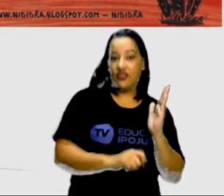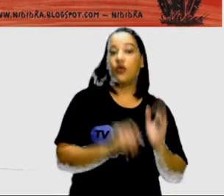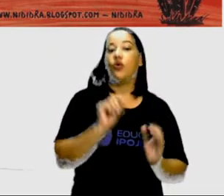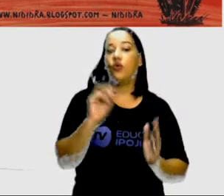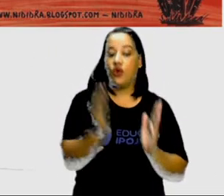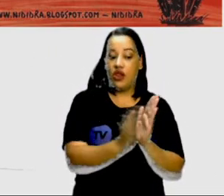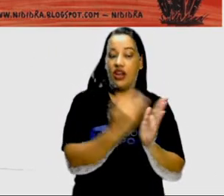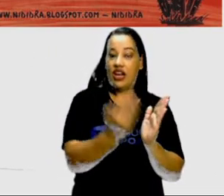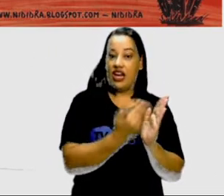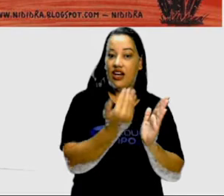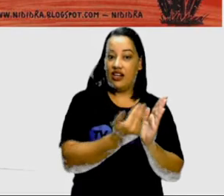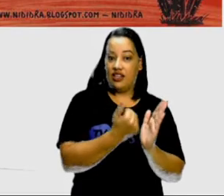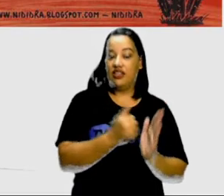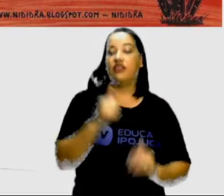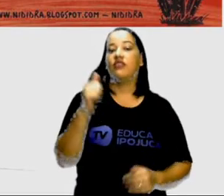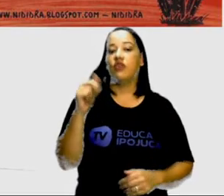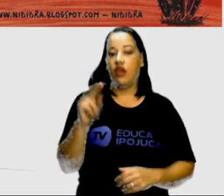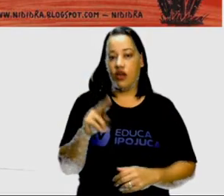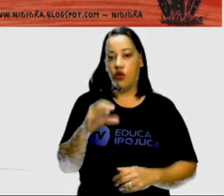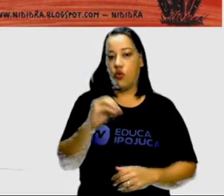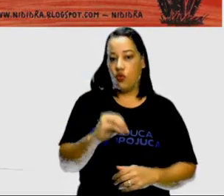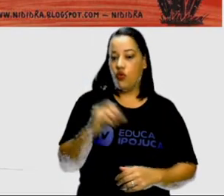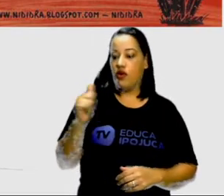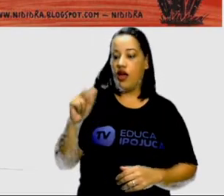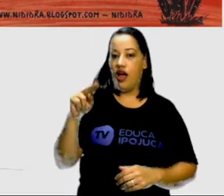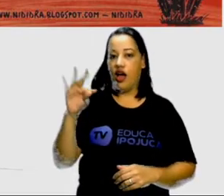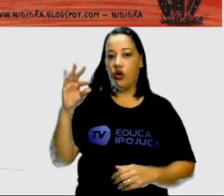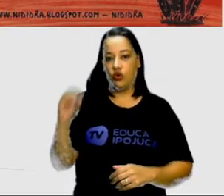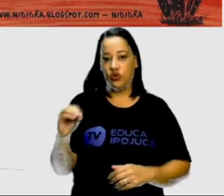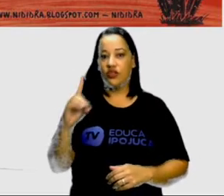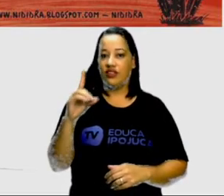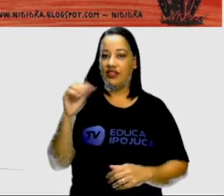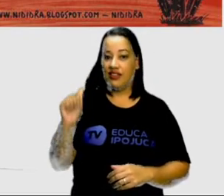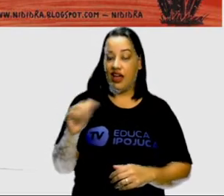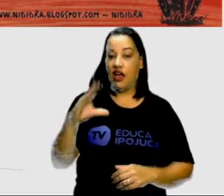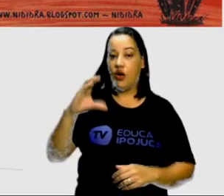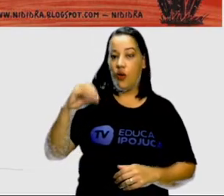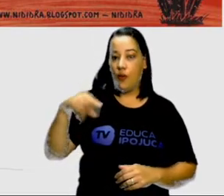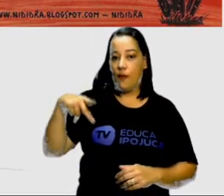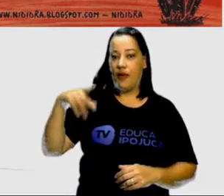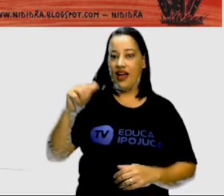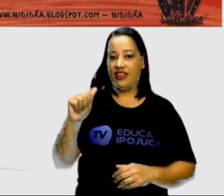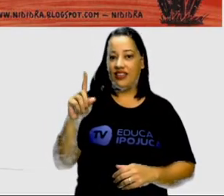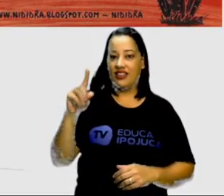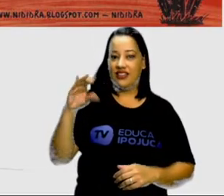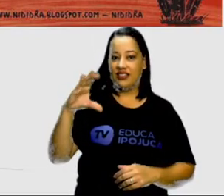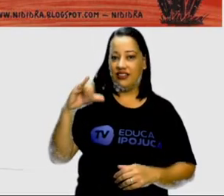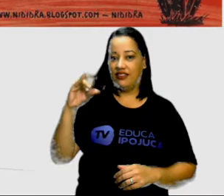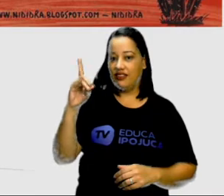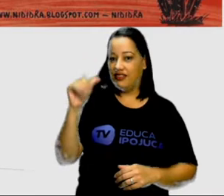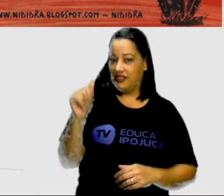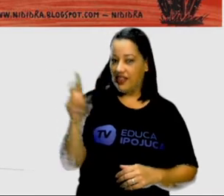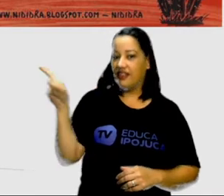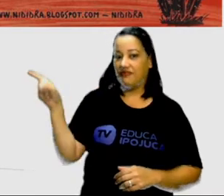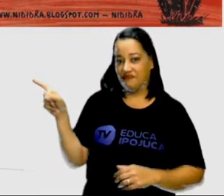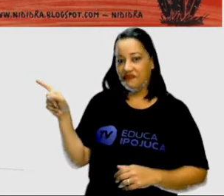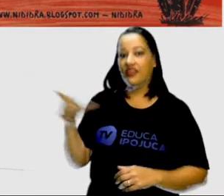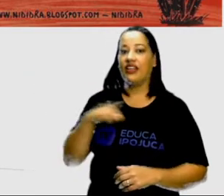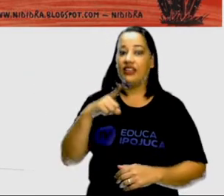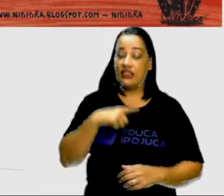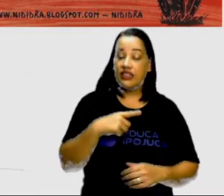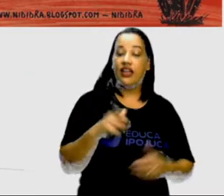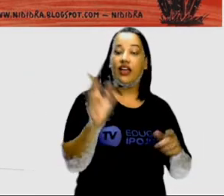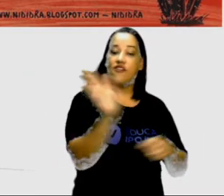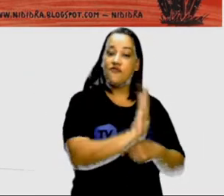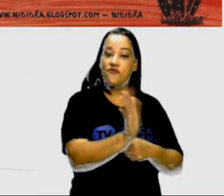Compadecida Que também se fez filme E que muita gente conhece Se você não conhece Convido a você a fazer a visualização